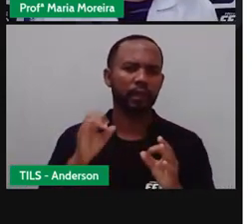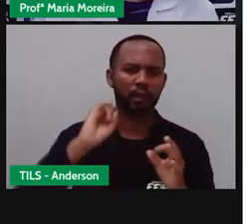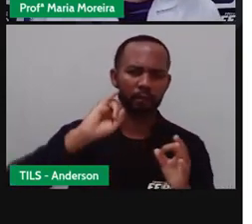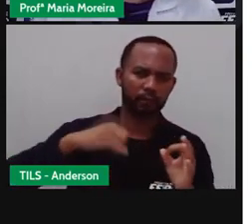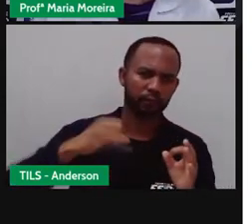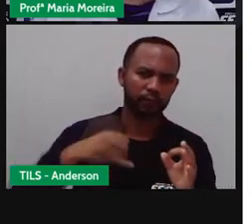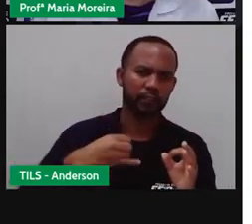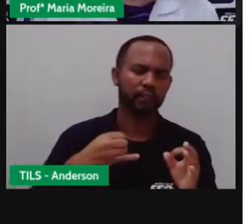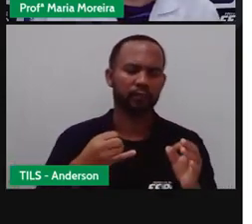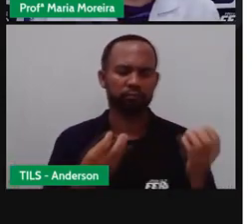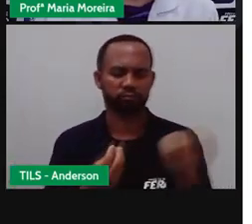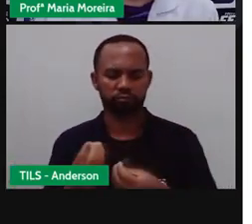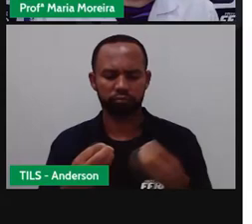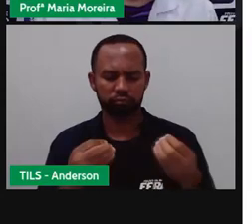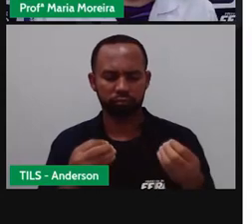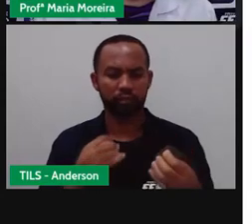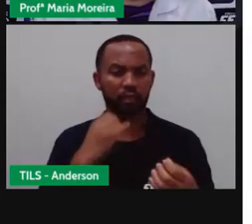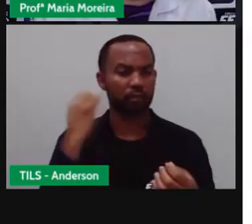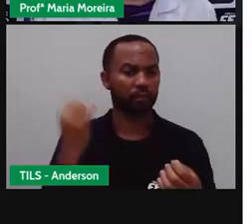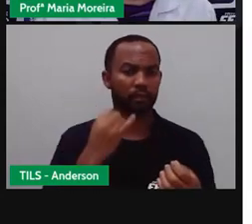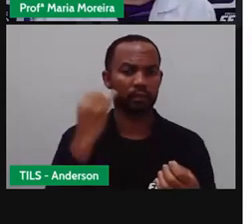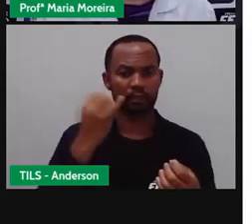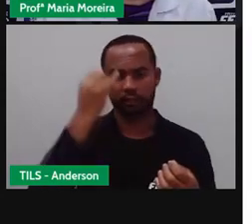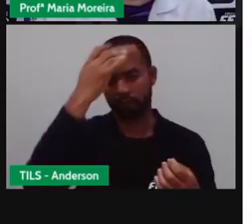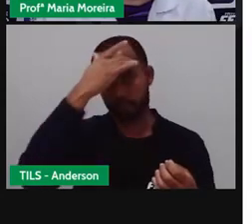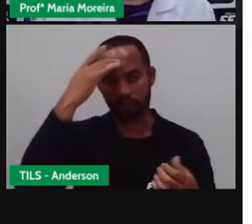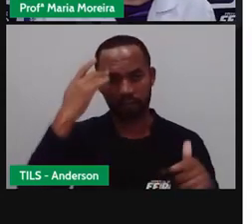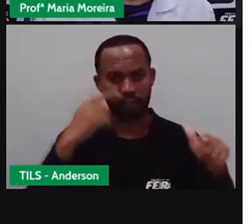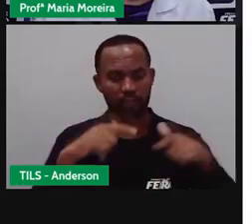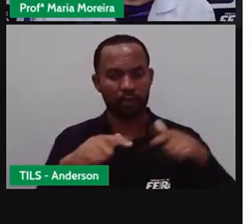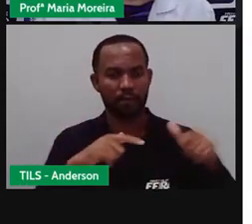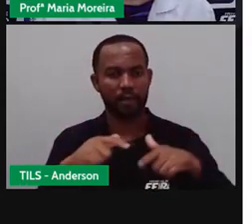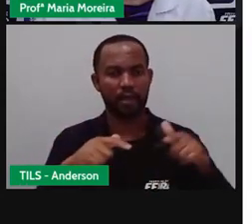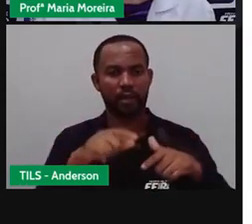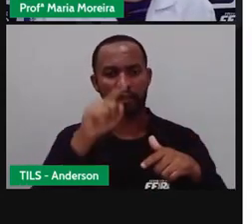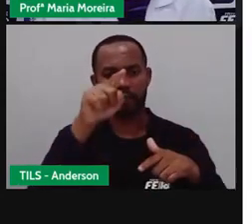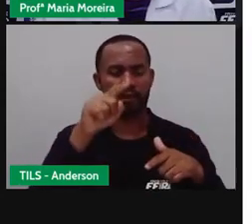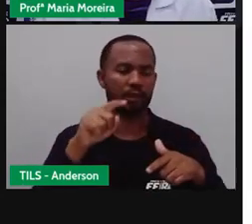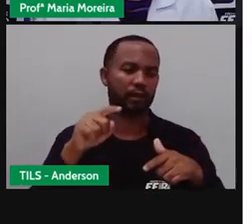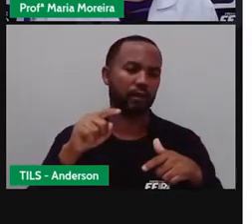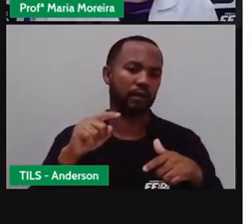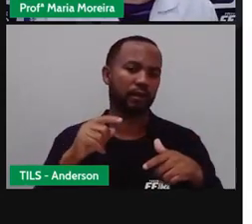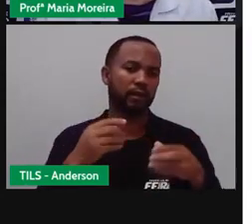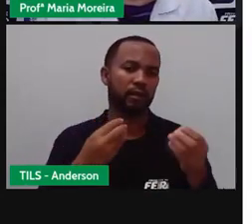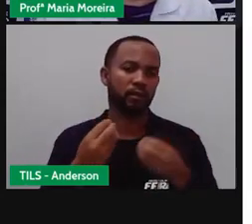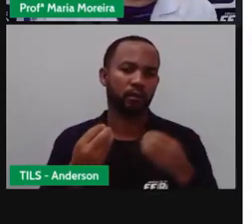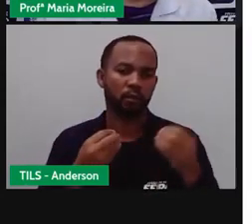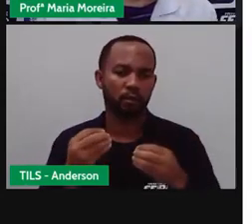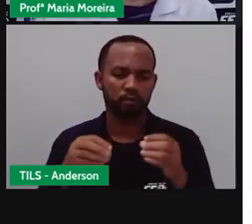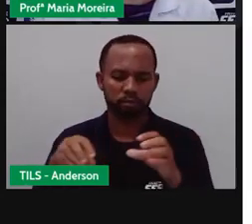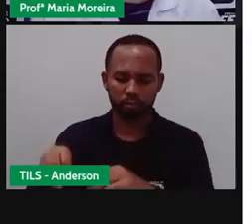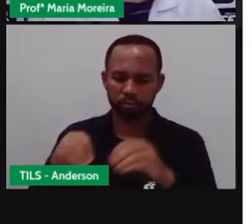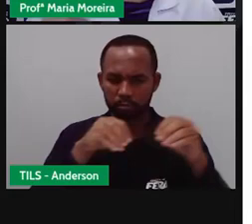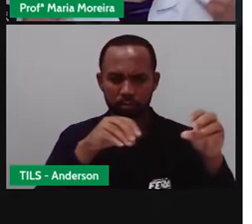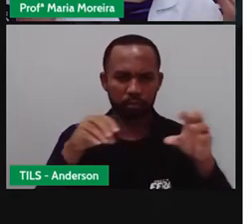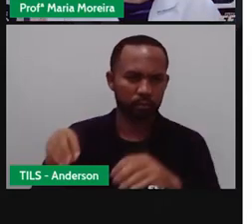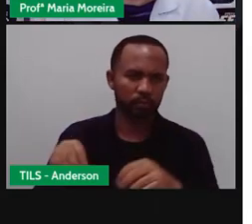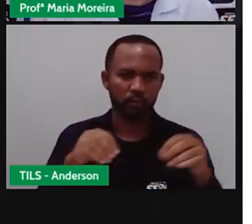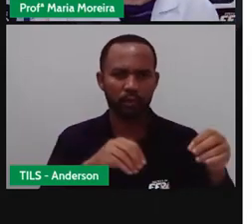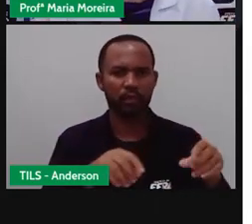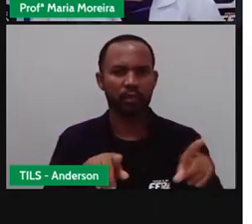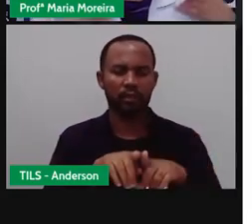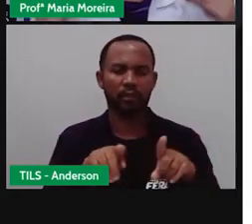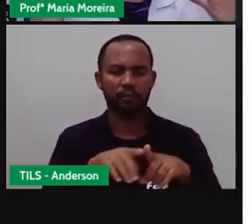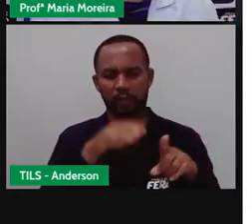A Pró falou Com vocês Sobre a importância Das pessoas Que trabalham Na coleta de lixo Das pessoas Que passam aí Pra fazer a venda